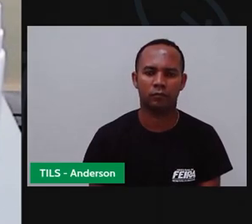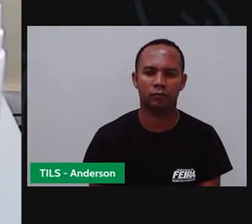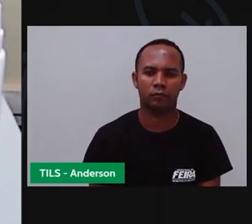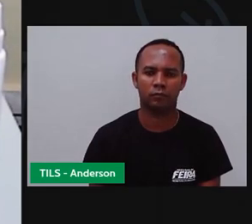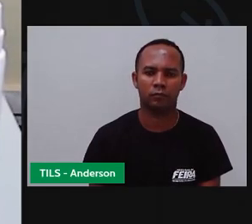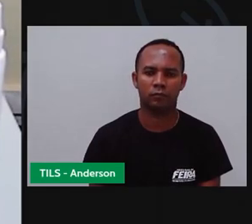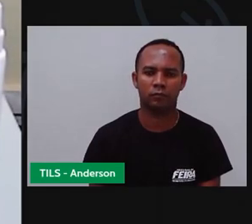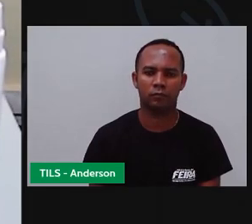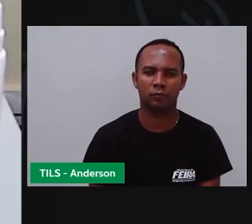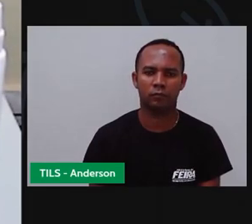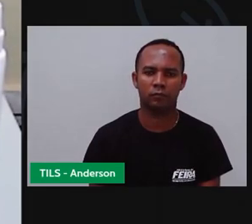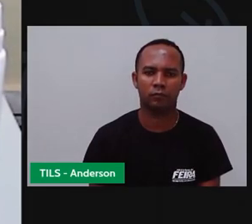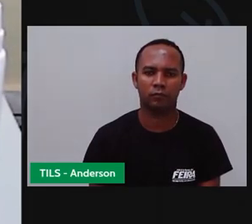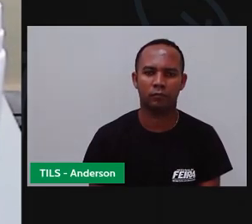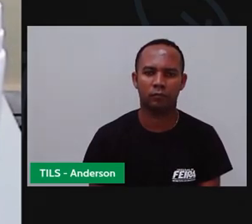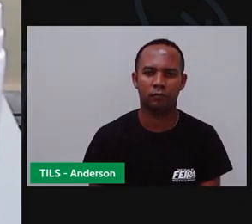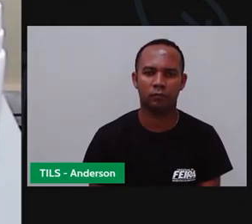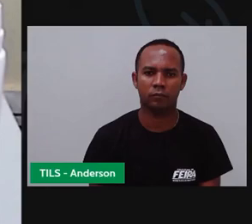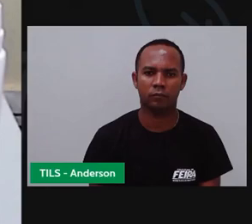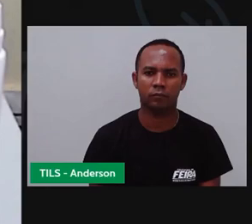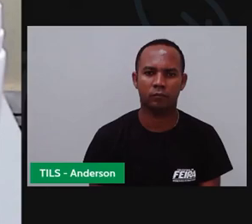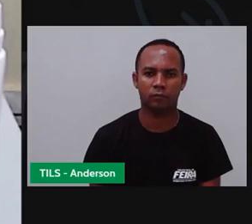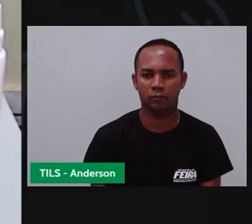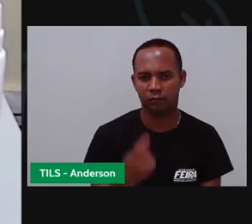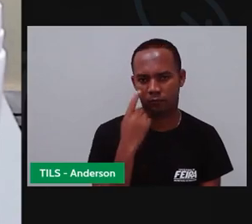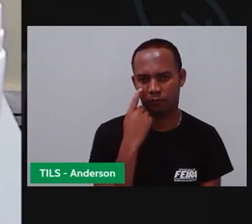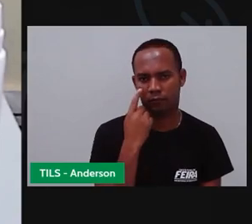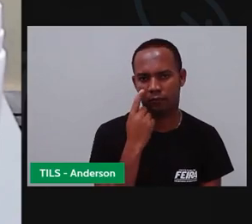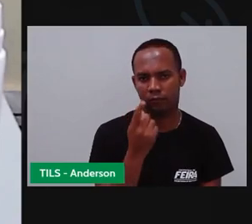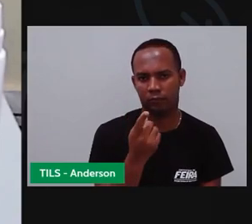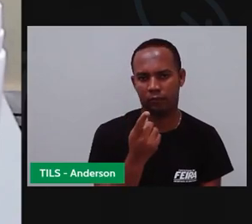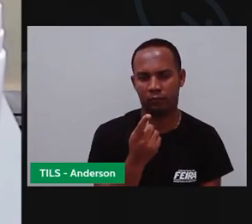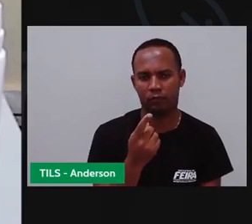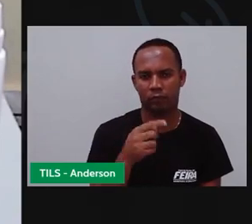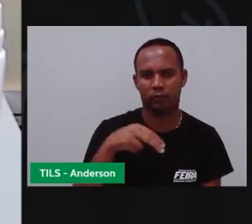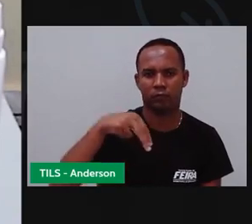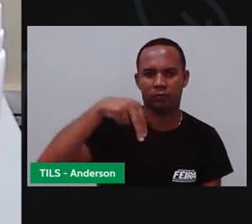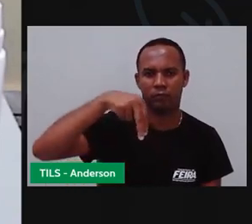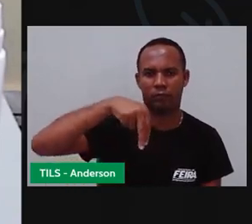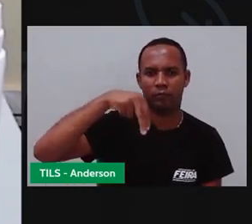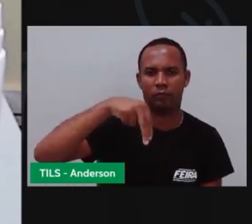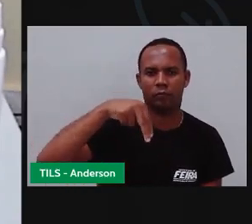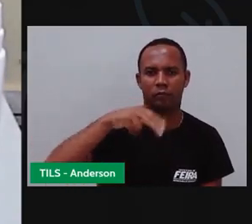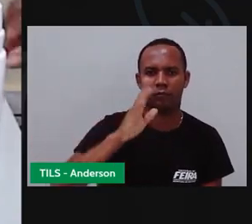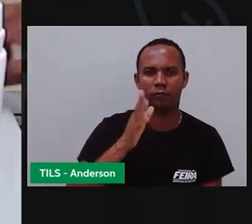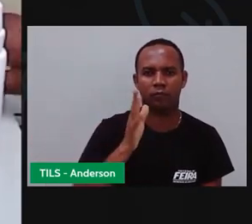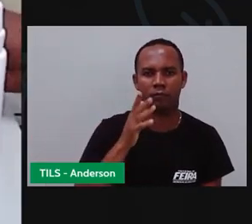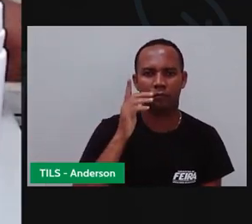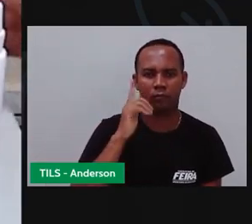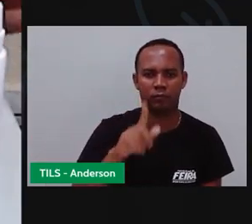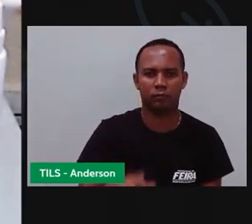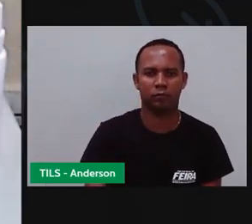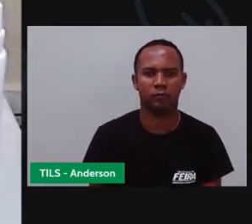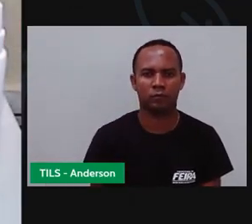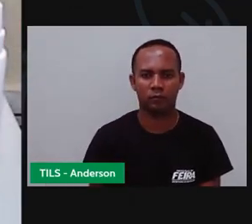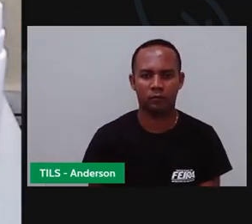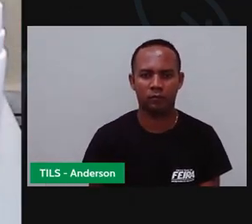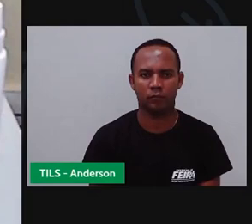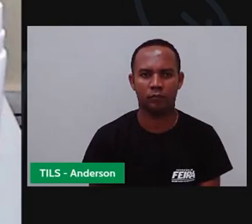E aí quando eu faço isso O que é que faz? Ó O meu prédio já fica em pé, gente Vamos lá? E agora a Pro vai colocar o quê?